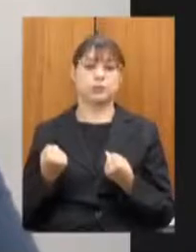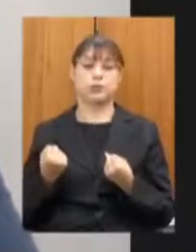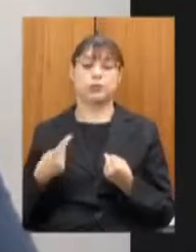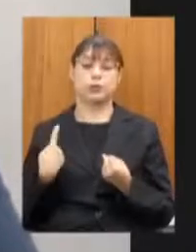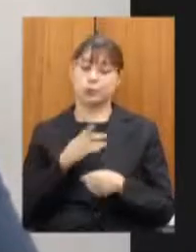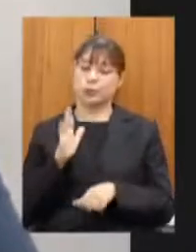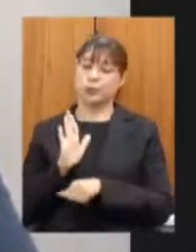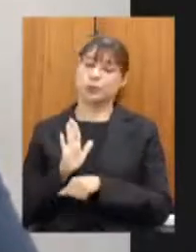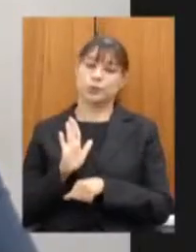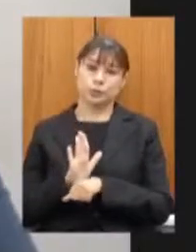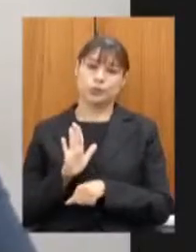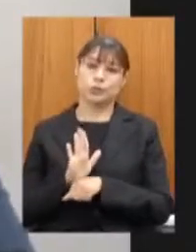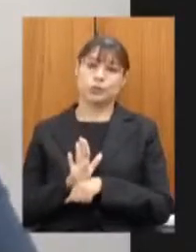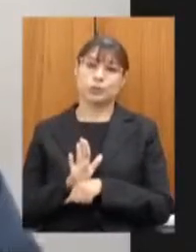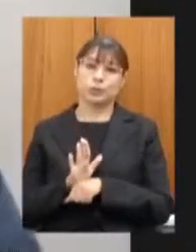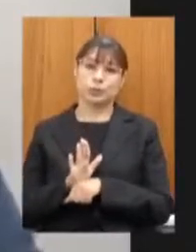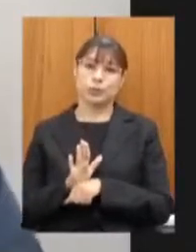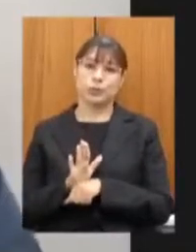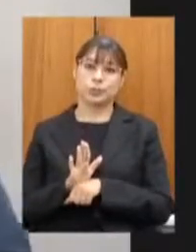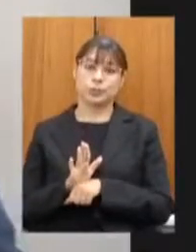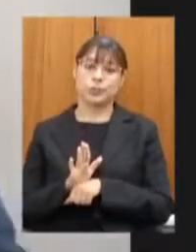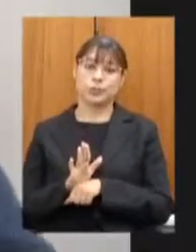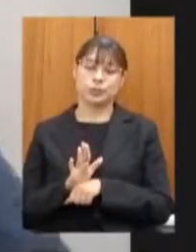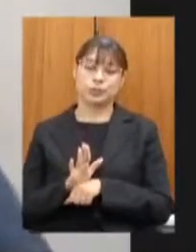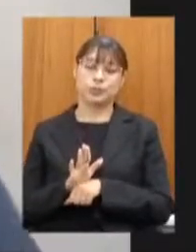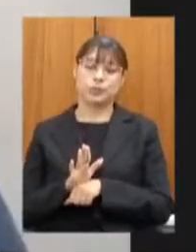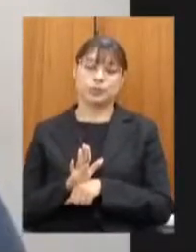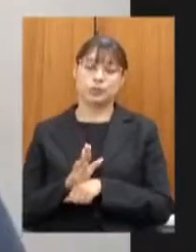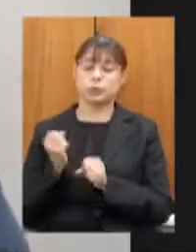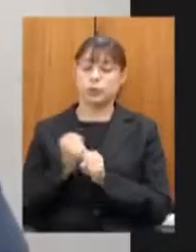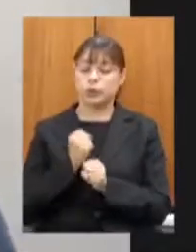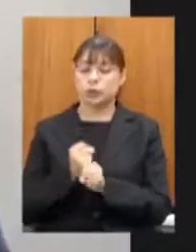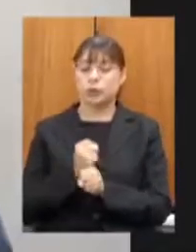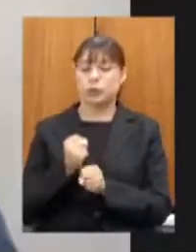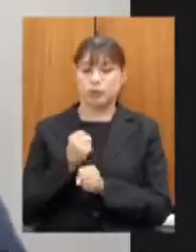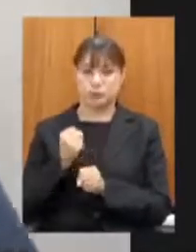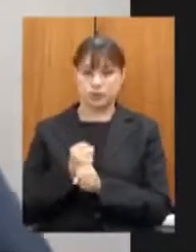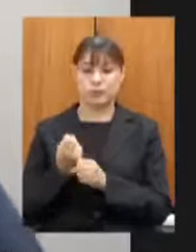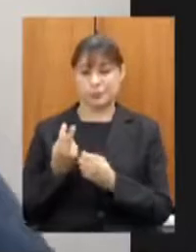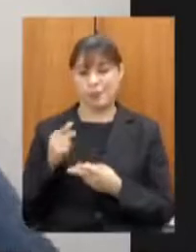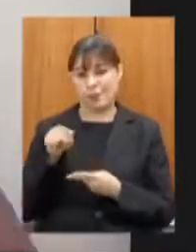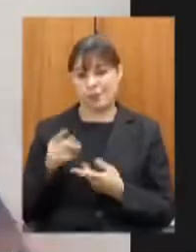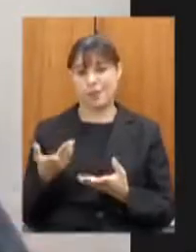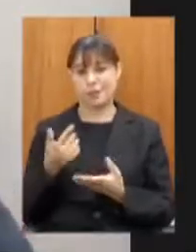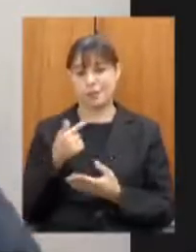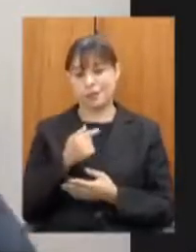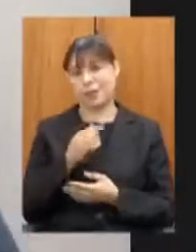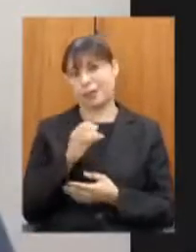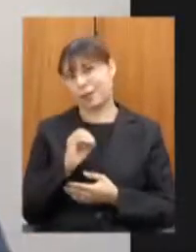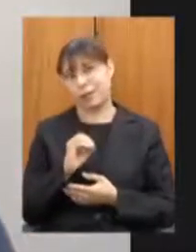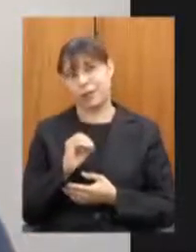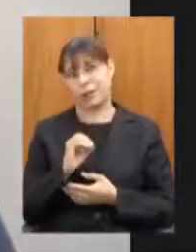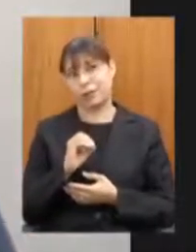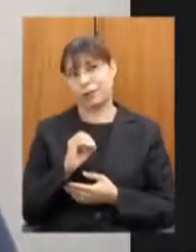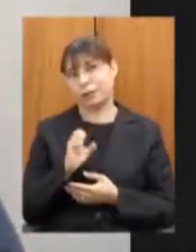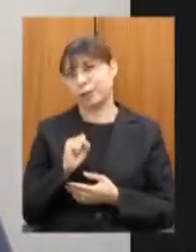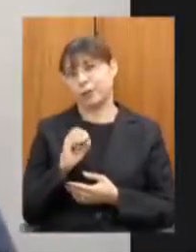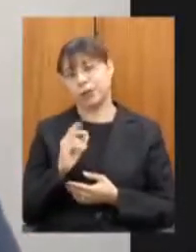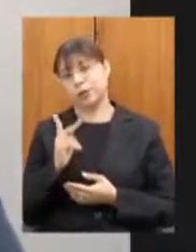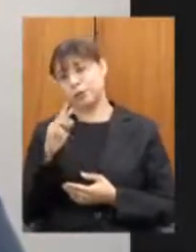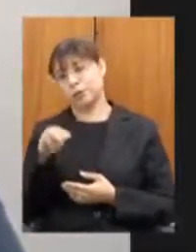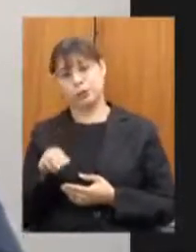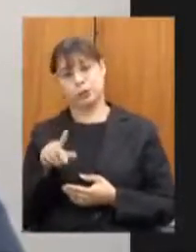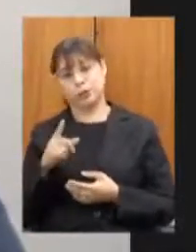contribuirmos para um tipo de obra como essa de 70 80 quilômetros